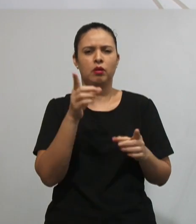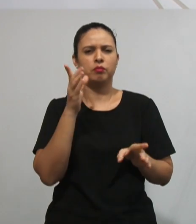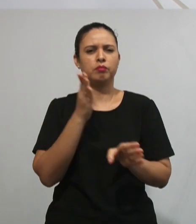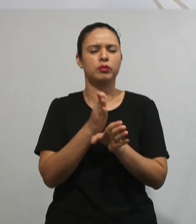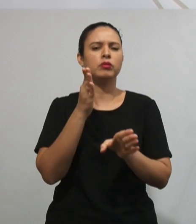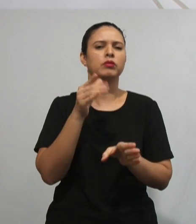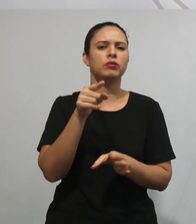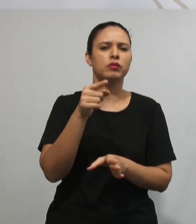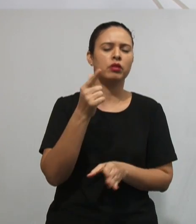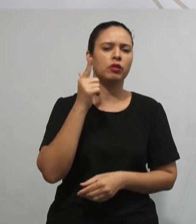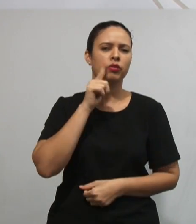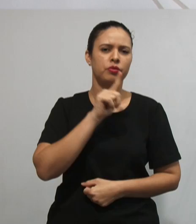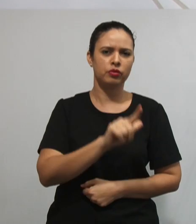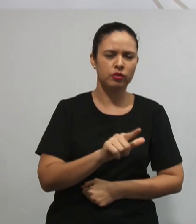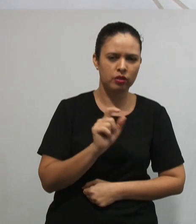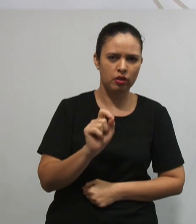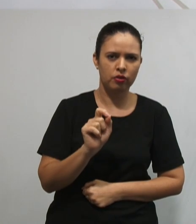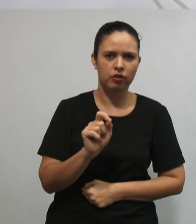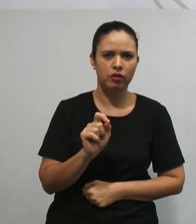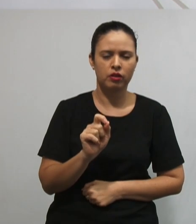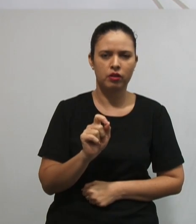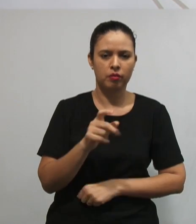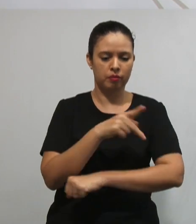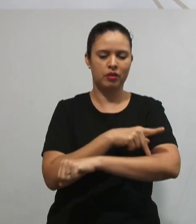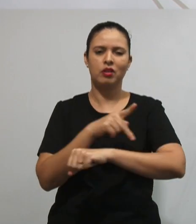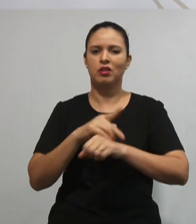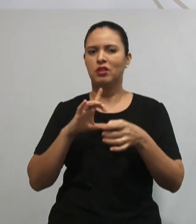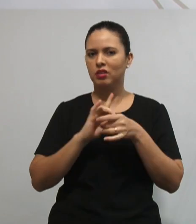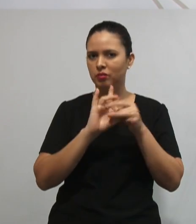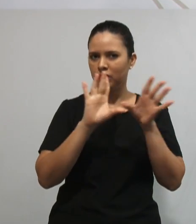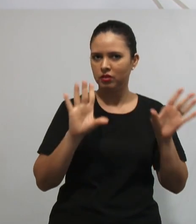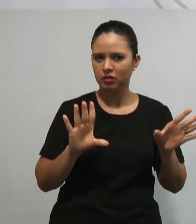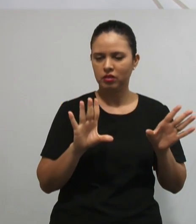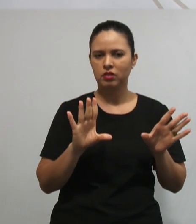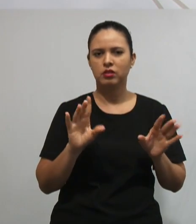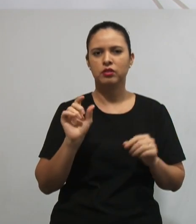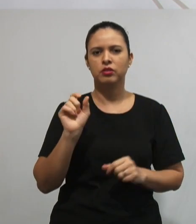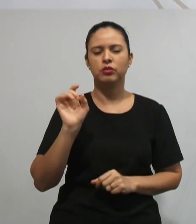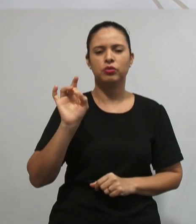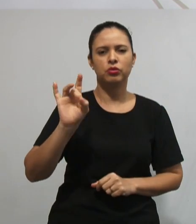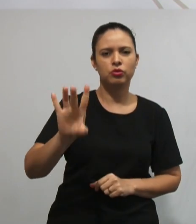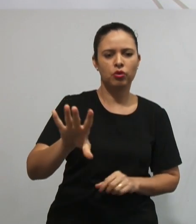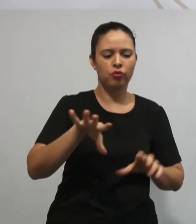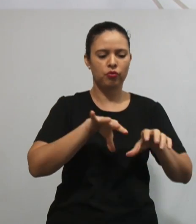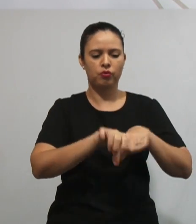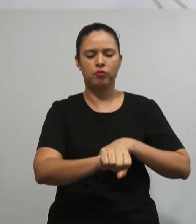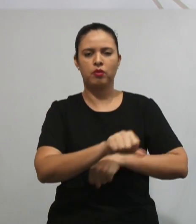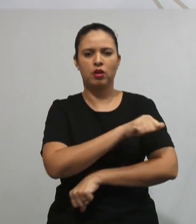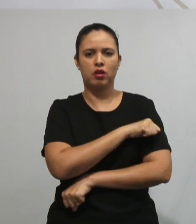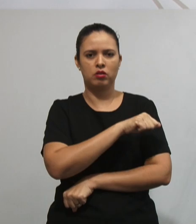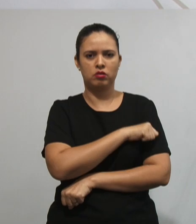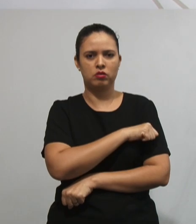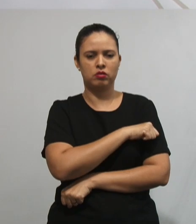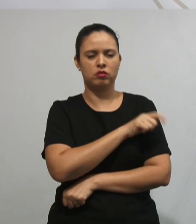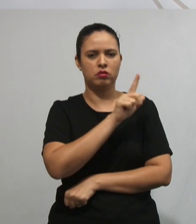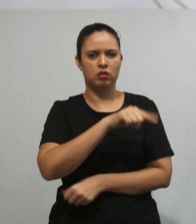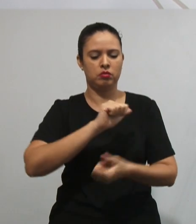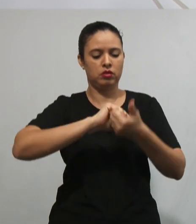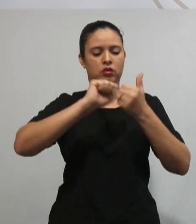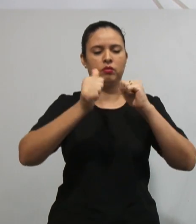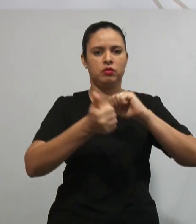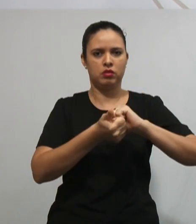você almeja Uma pedagogia liberal, Que vai apenas formar aluno, Para se adequar ao mundo